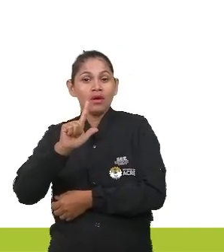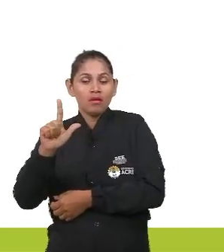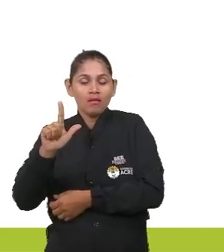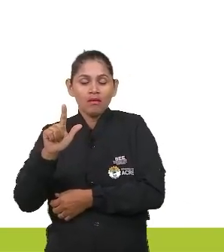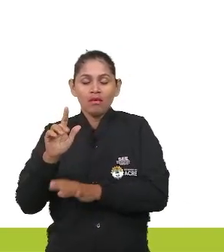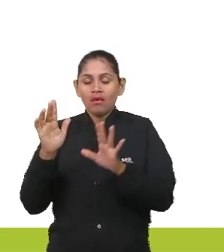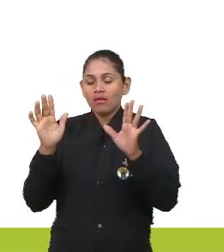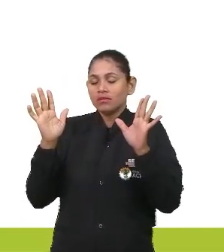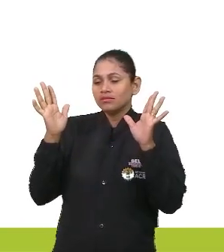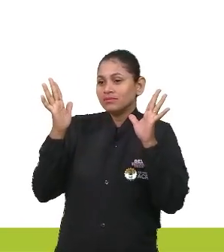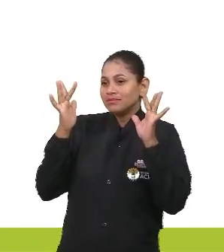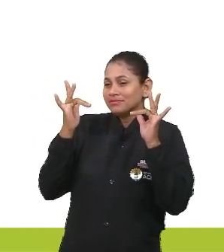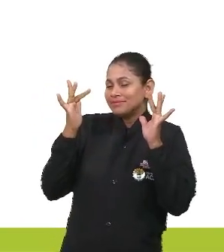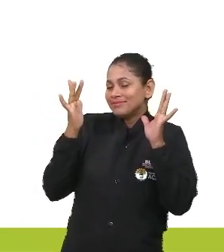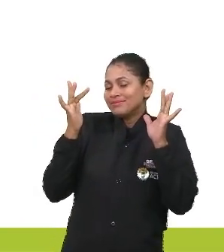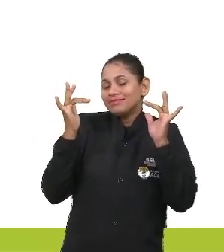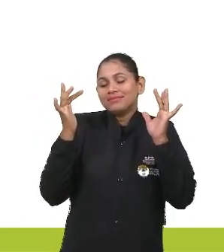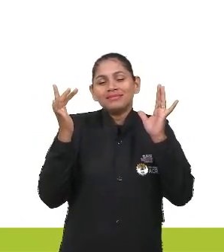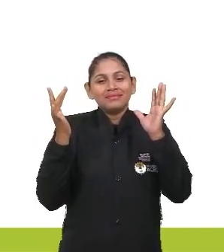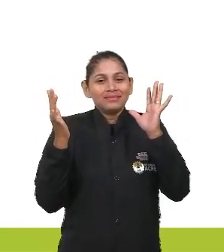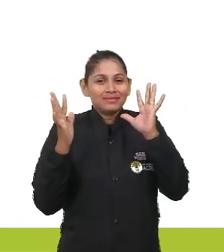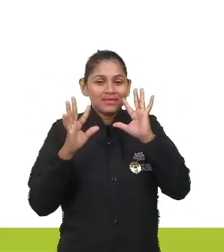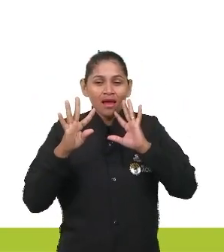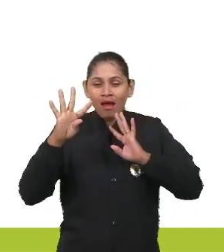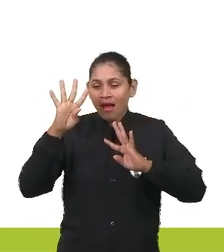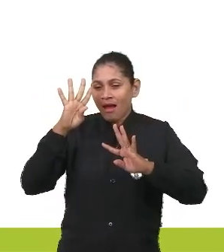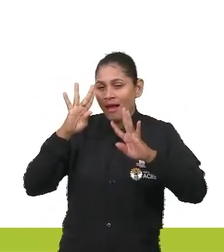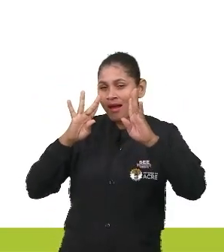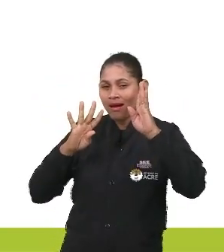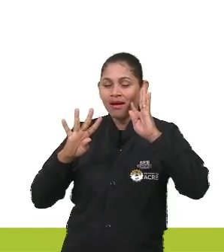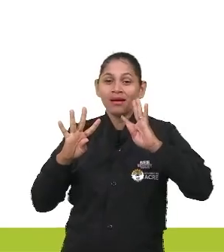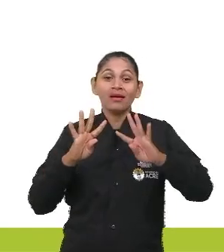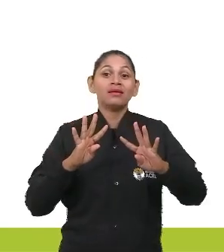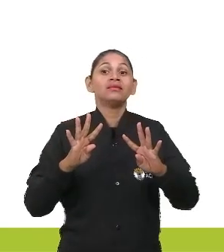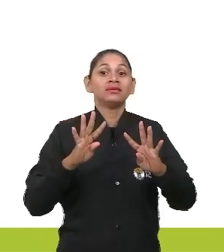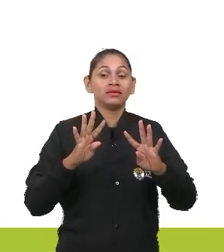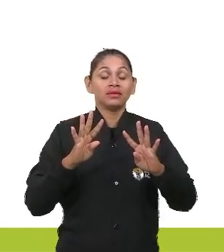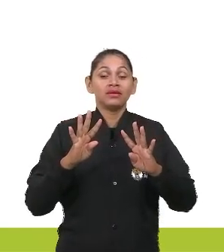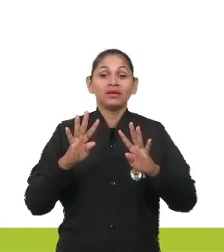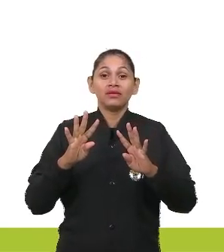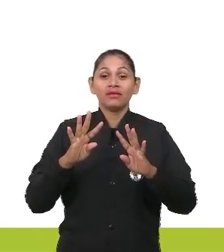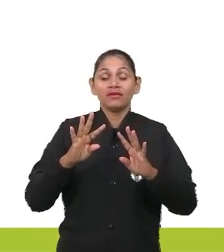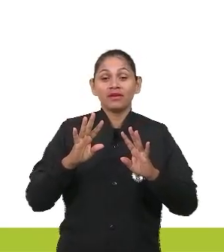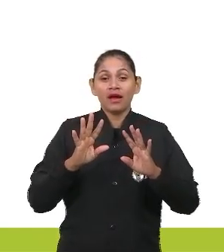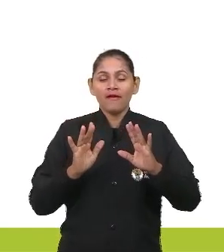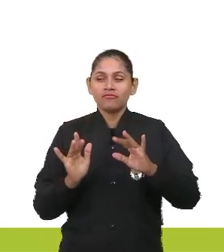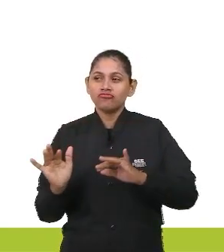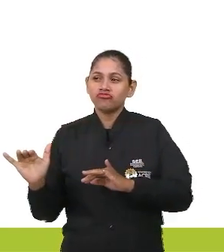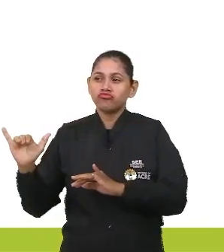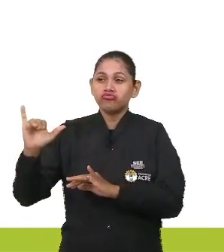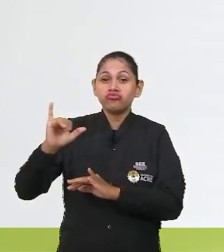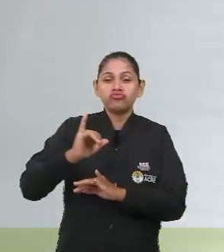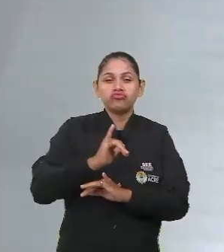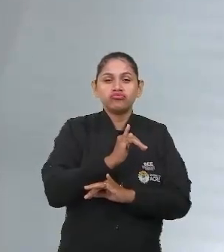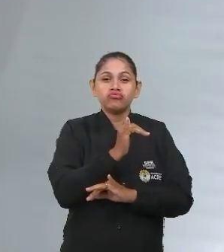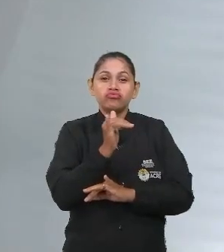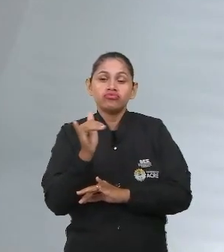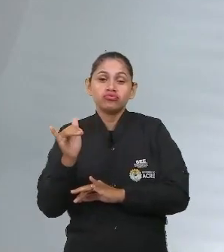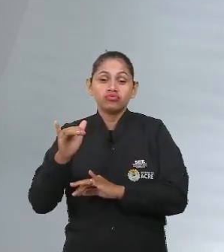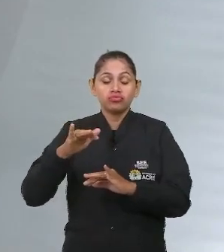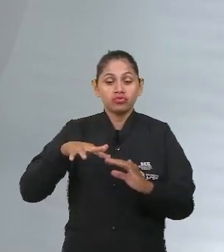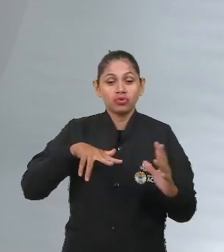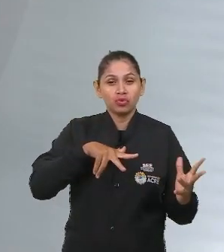segui-la por toda a galáxia obviamente você não vai abordar a questão do romance